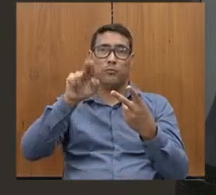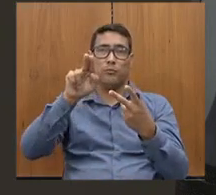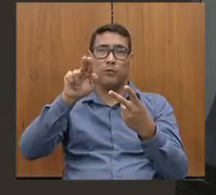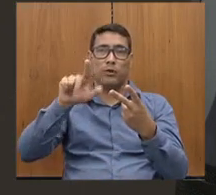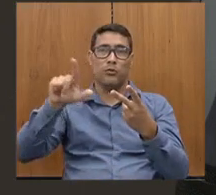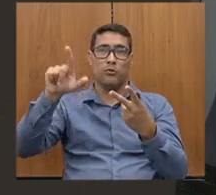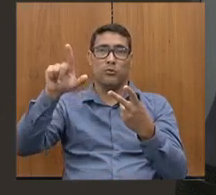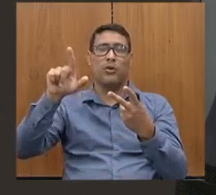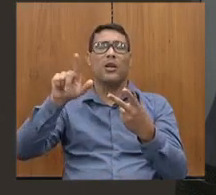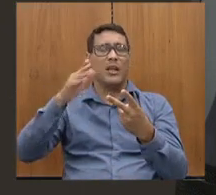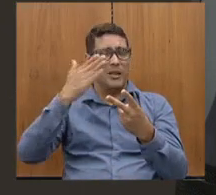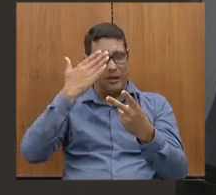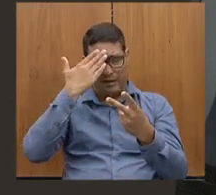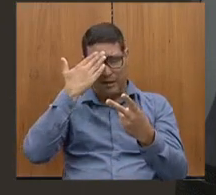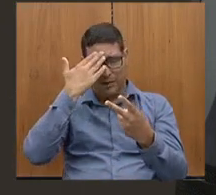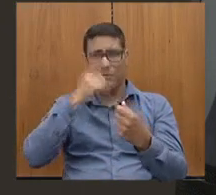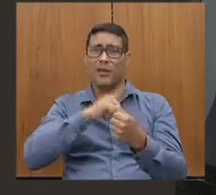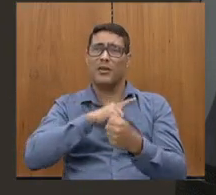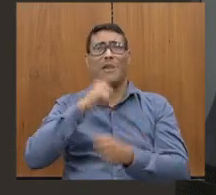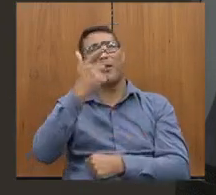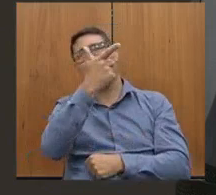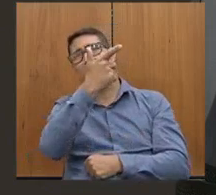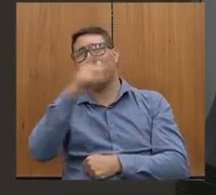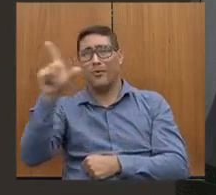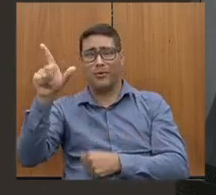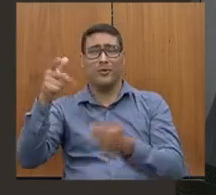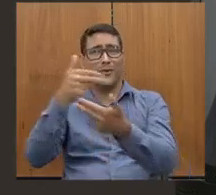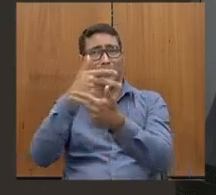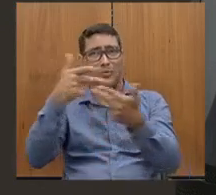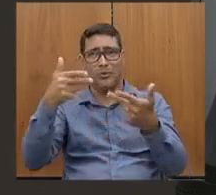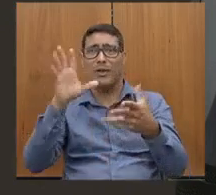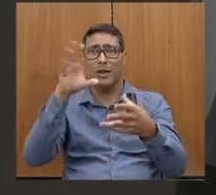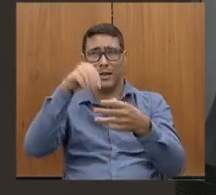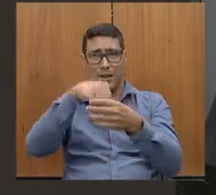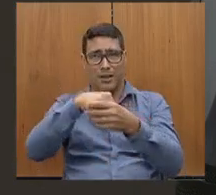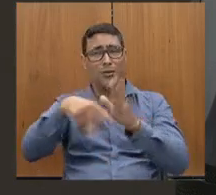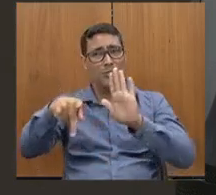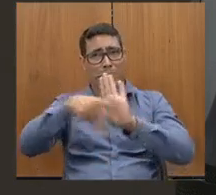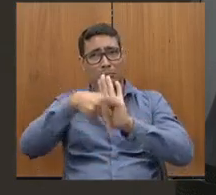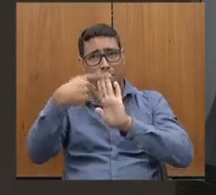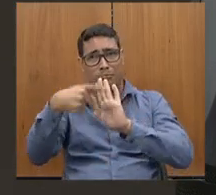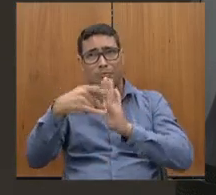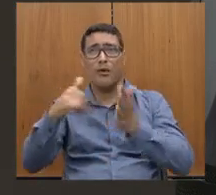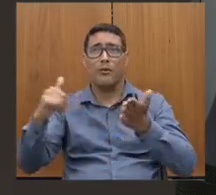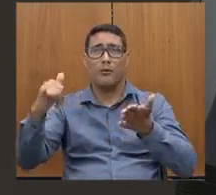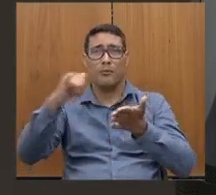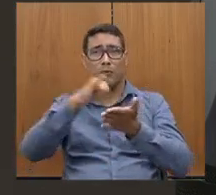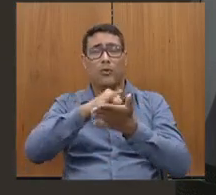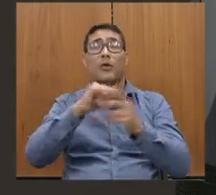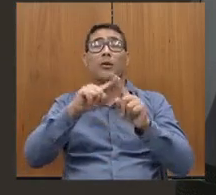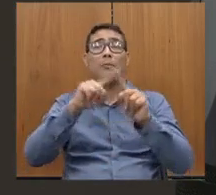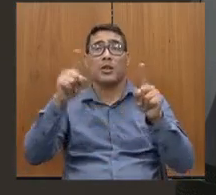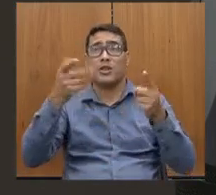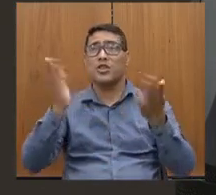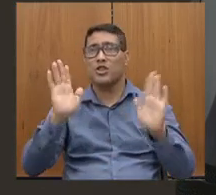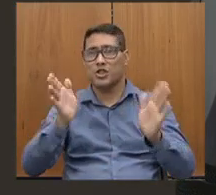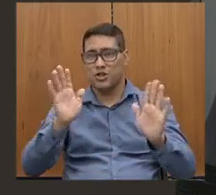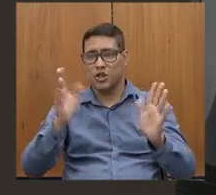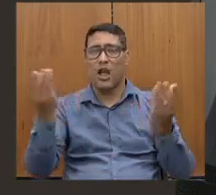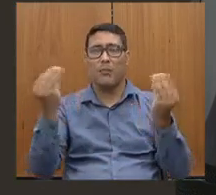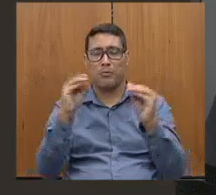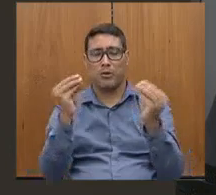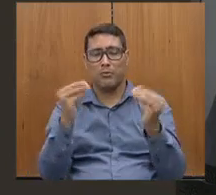temos outras demandas lá dentro do próprio aeroporto, mas está sendo encaminhado. Recentemente estive com V.